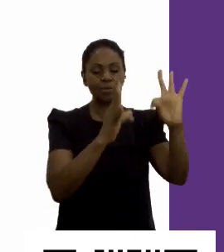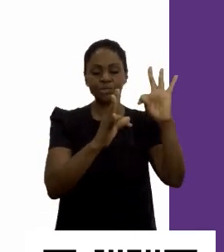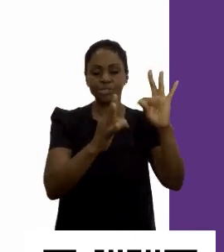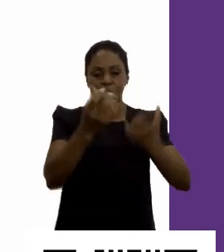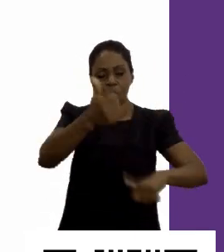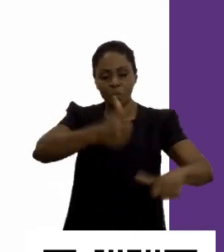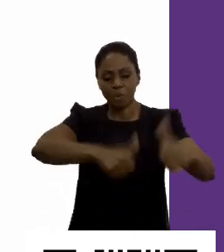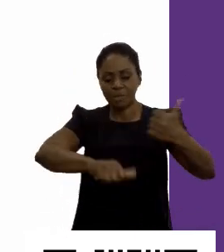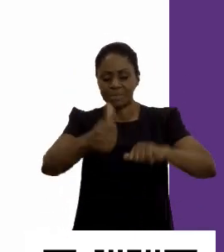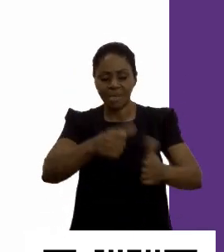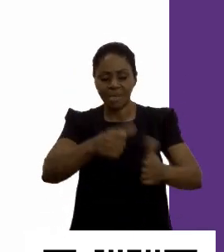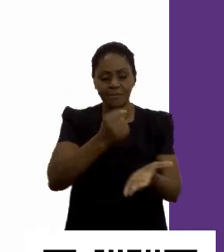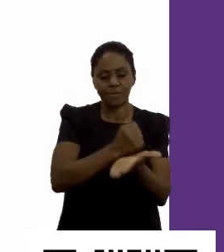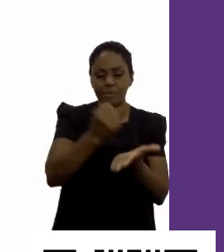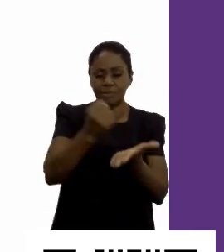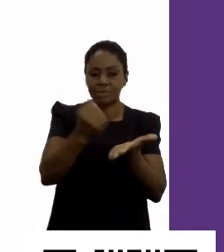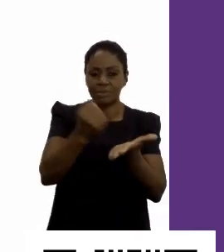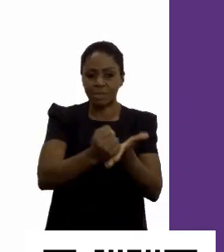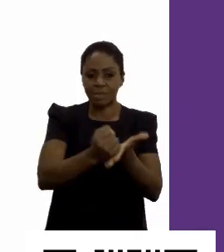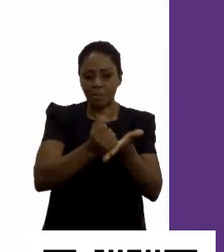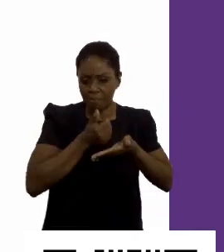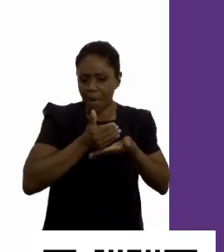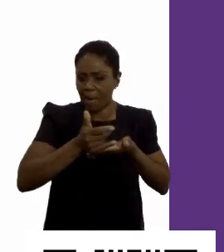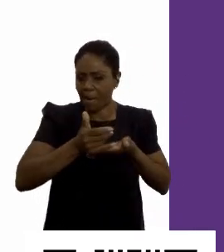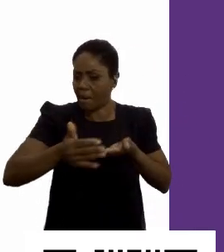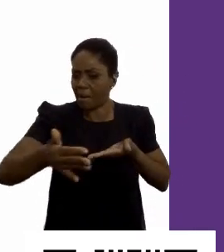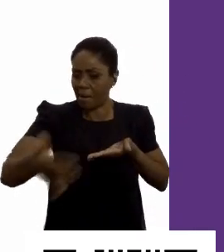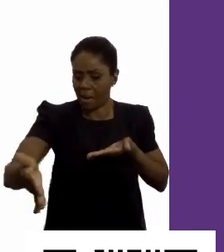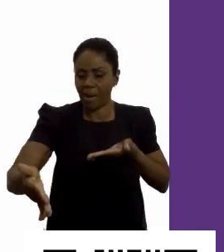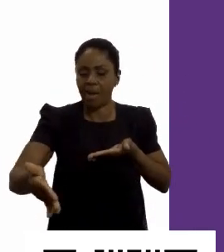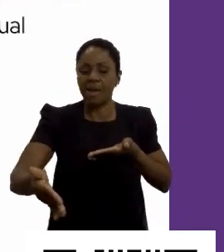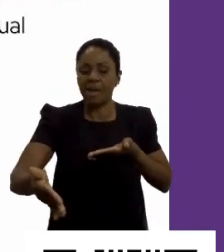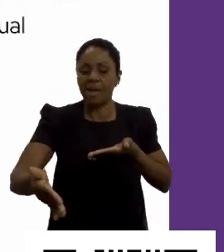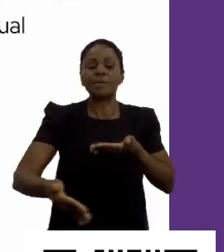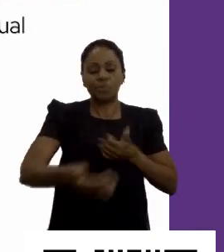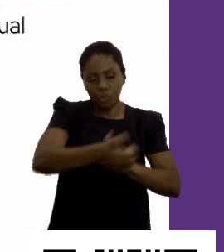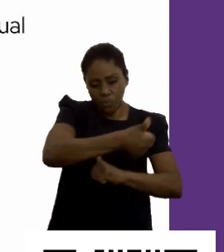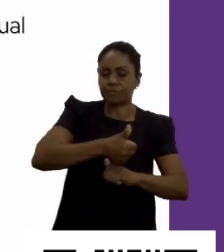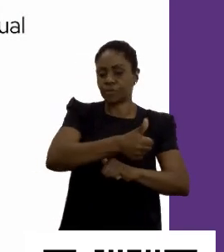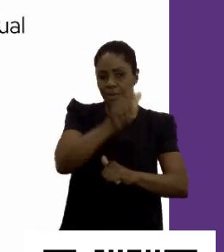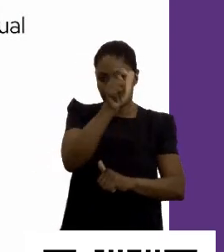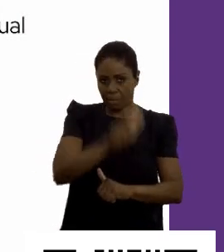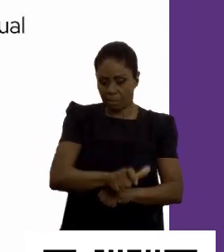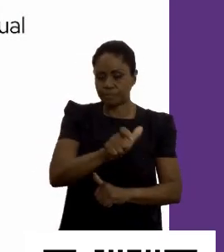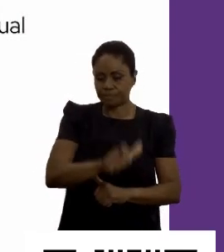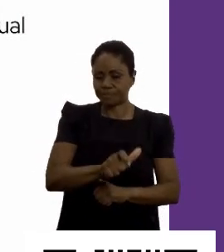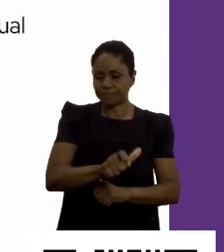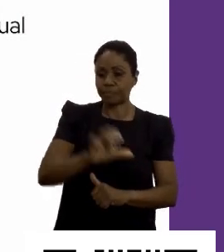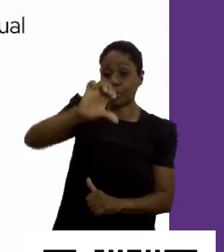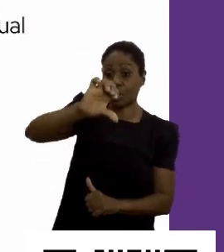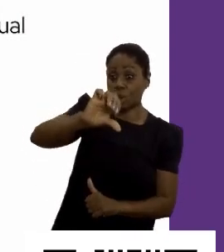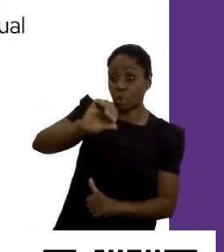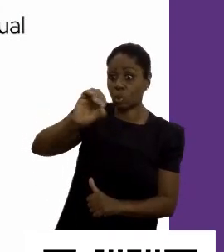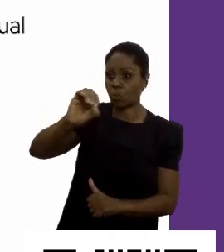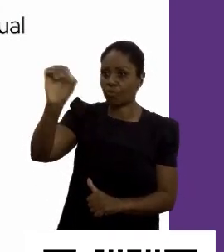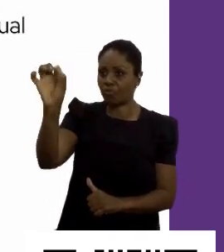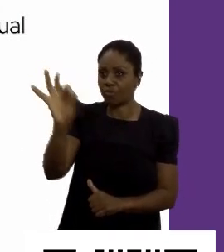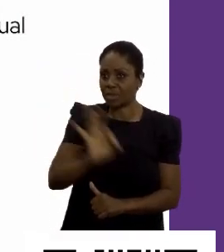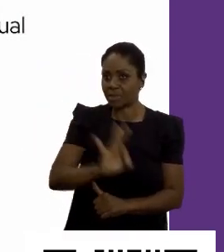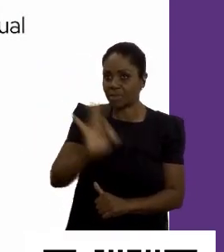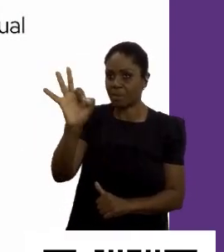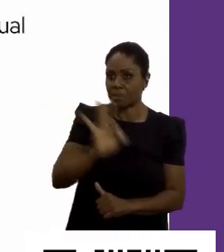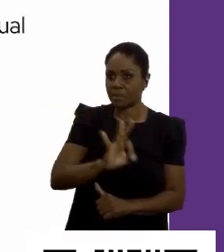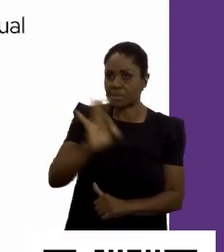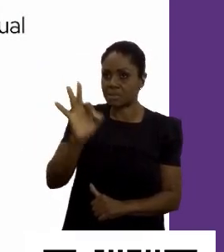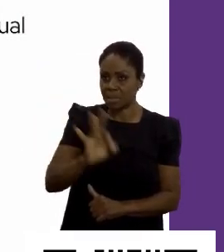não só de contratação, mas durante toda a jornada do colaborador. 90% dos candidatos, as